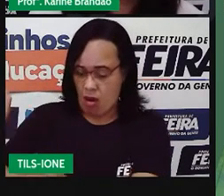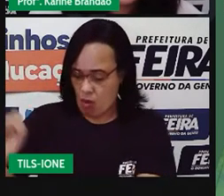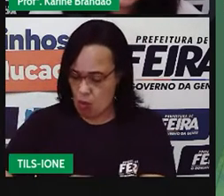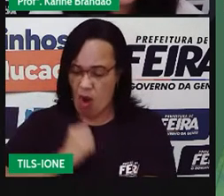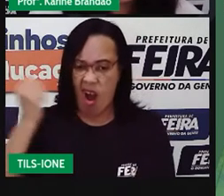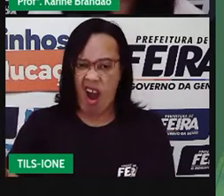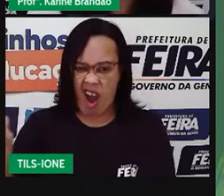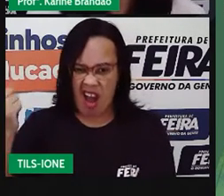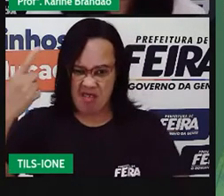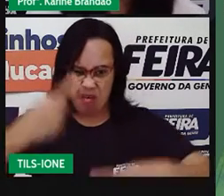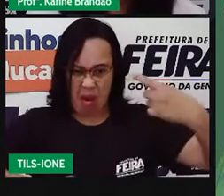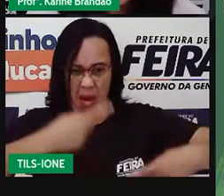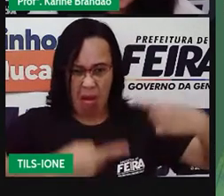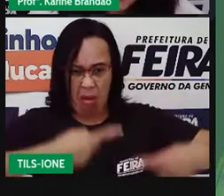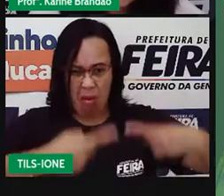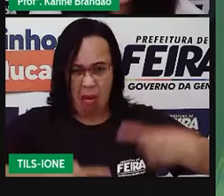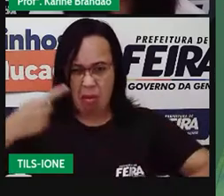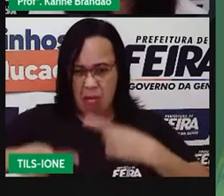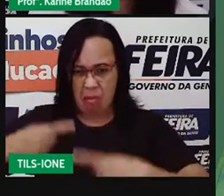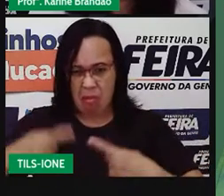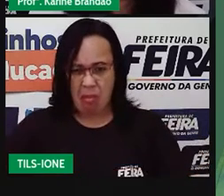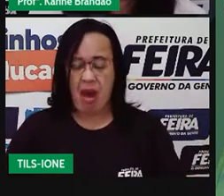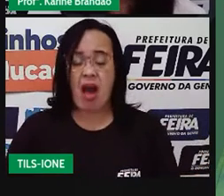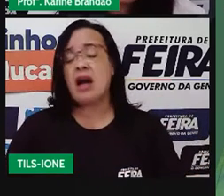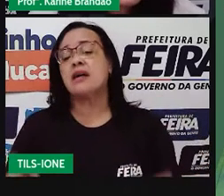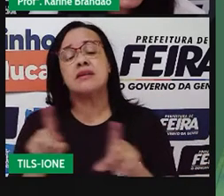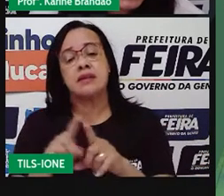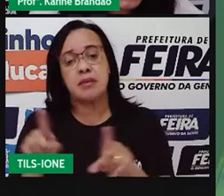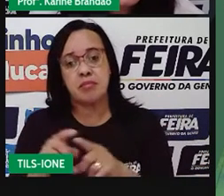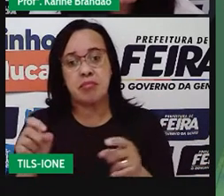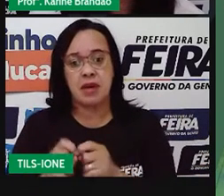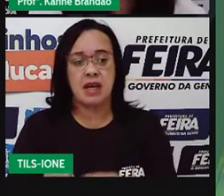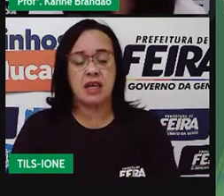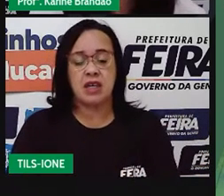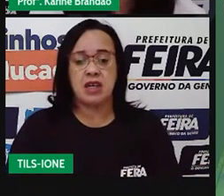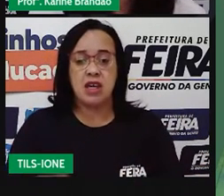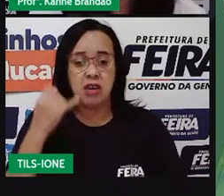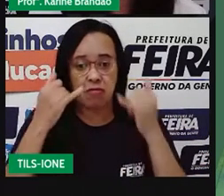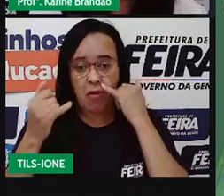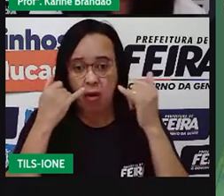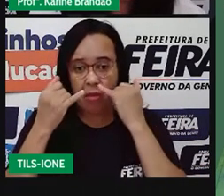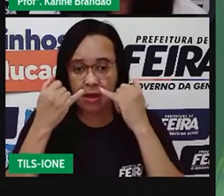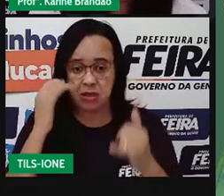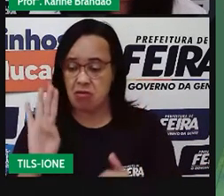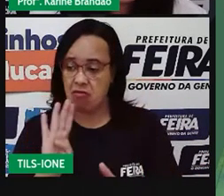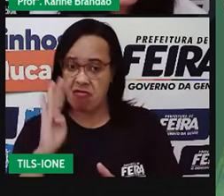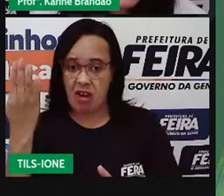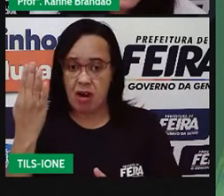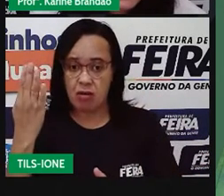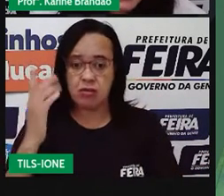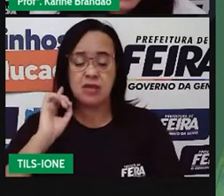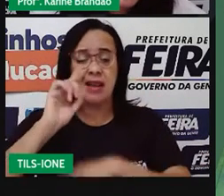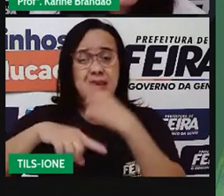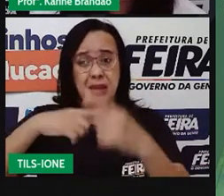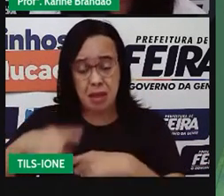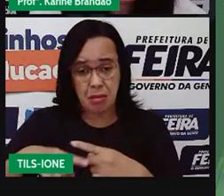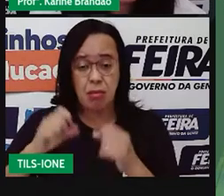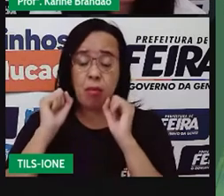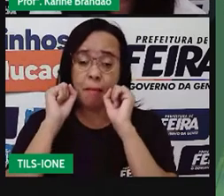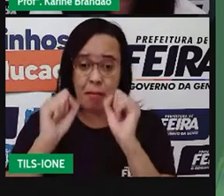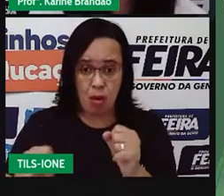discursos de ódio, por fake news, a gente acabe tomando decisões, né, que vão impactar na nossa sociedade,